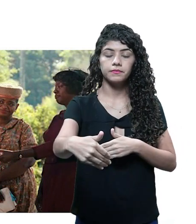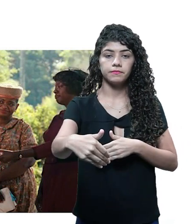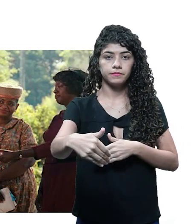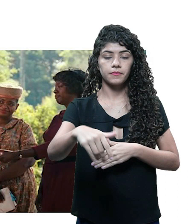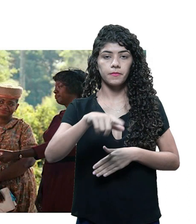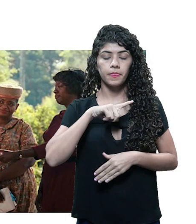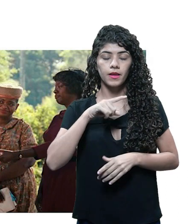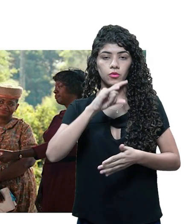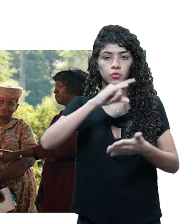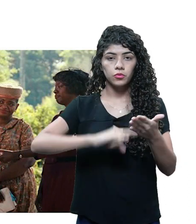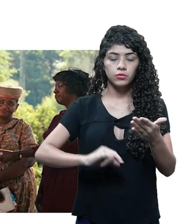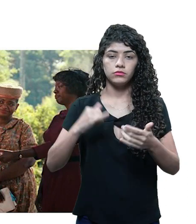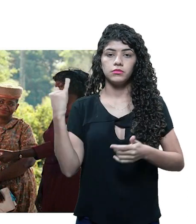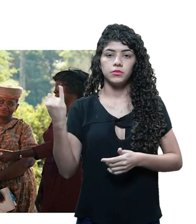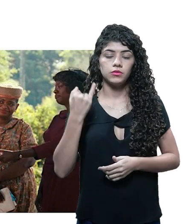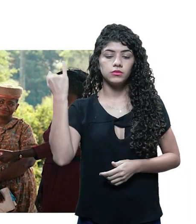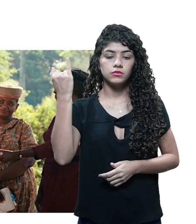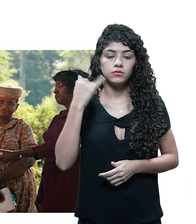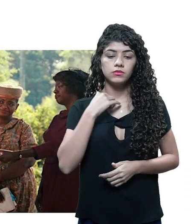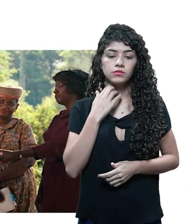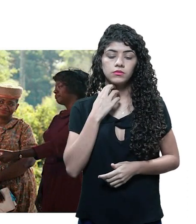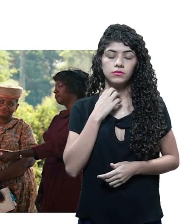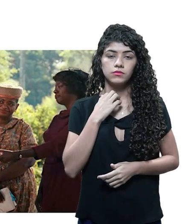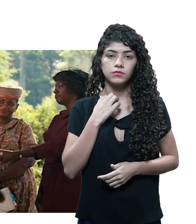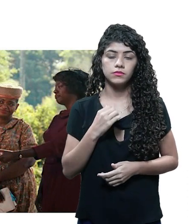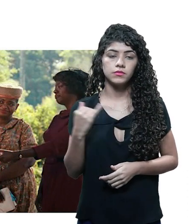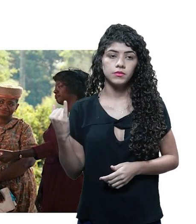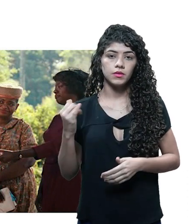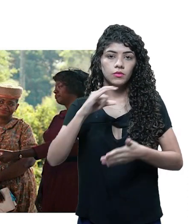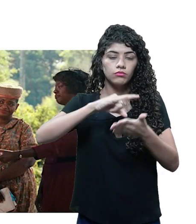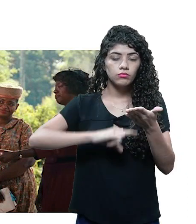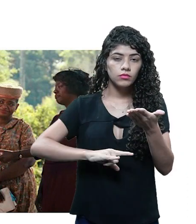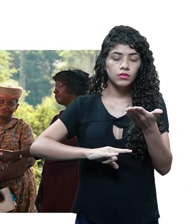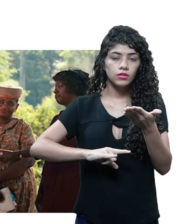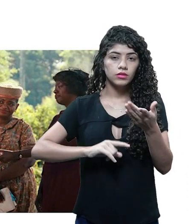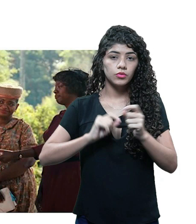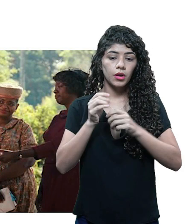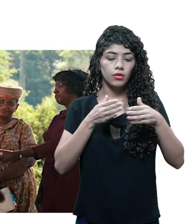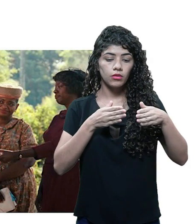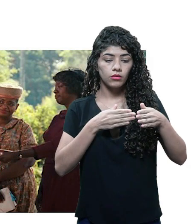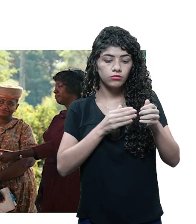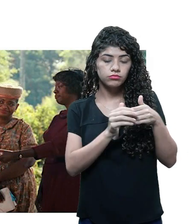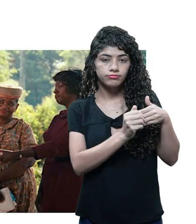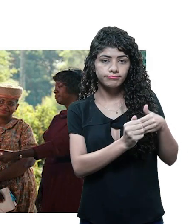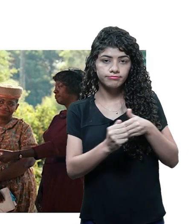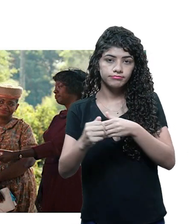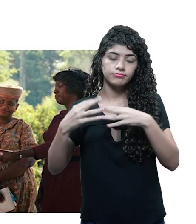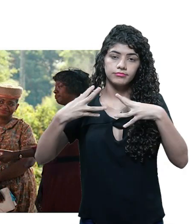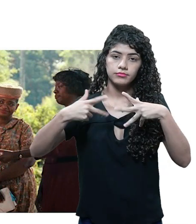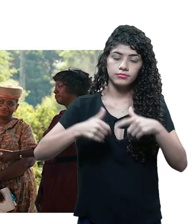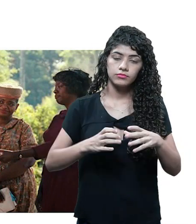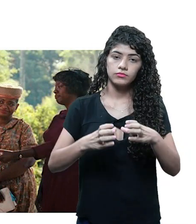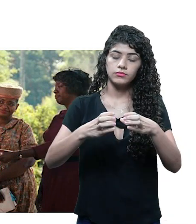frente, vai ser um documento importante, um documento que vai servir como um guia para